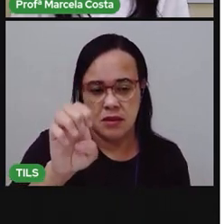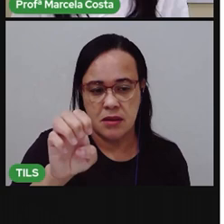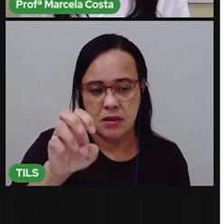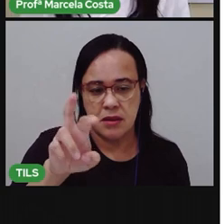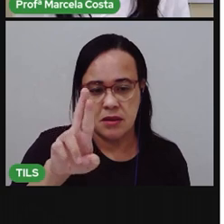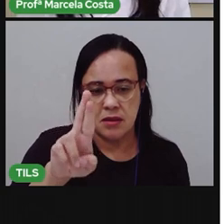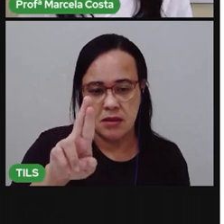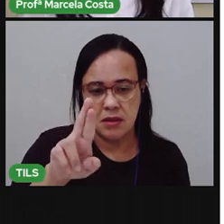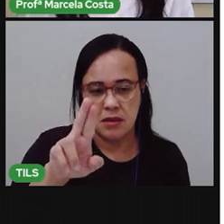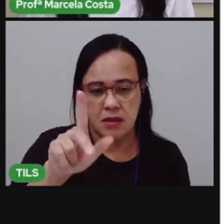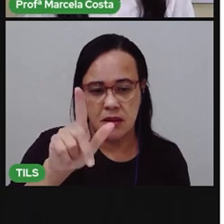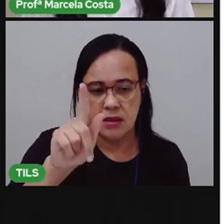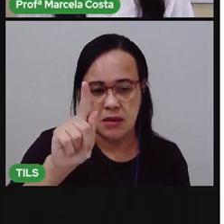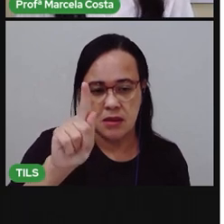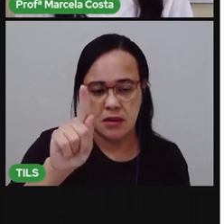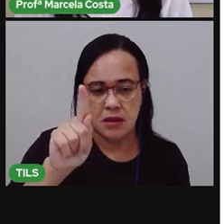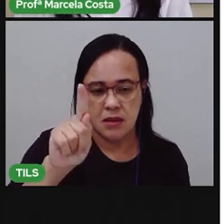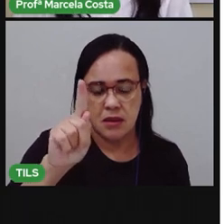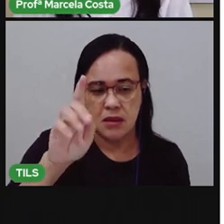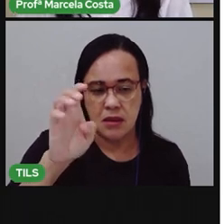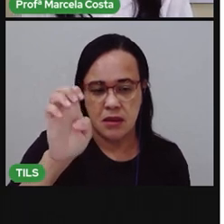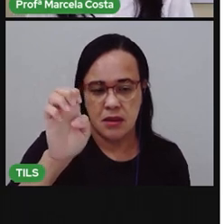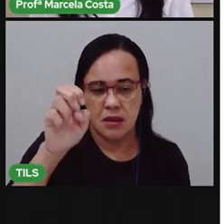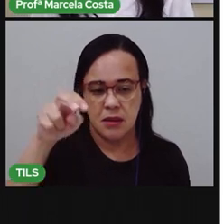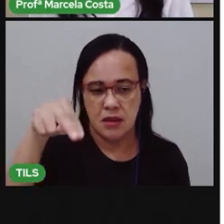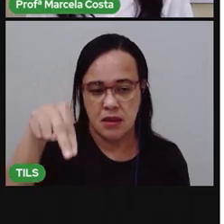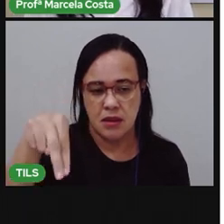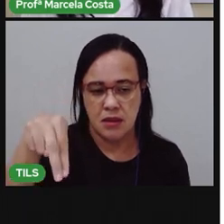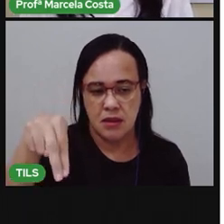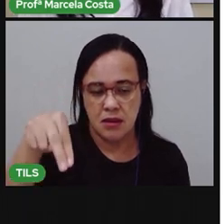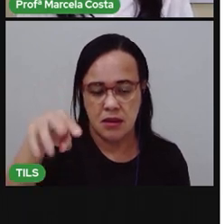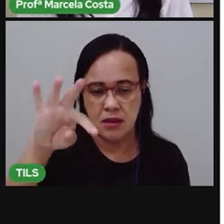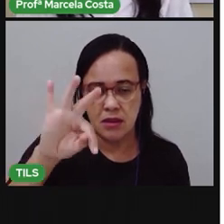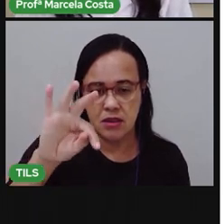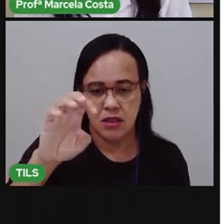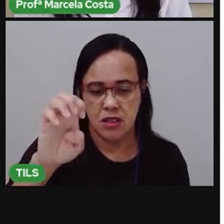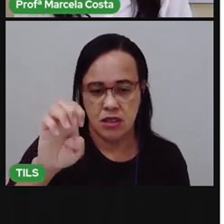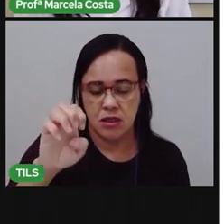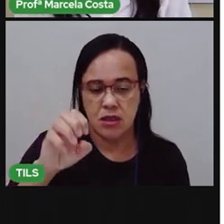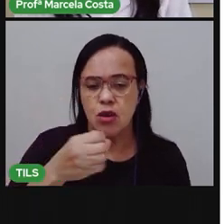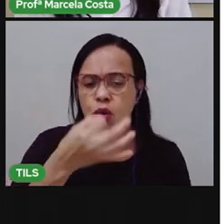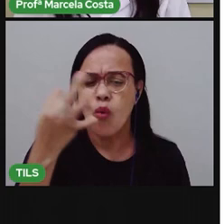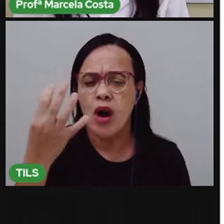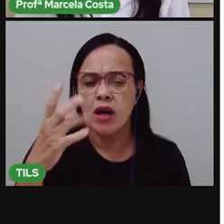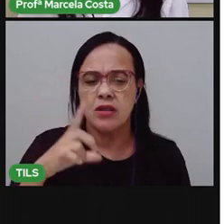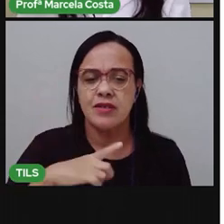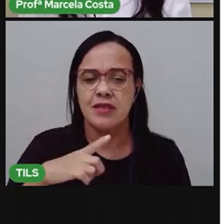Vamos ver quantas sílabas tem essa palavra? Detergente.